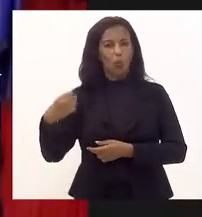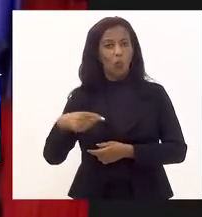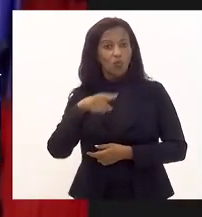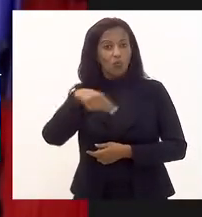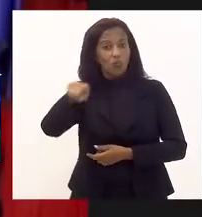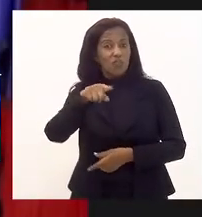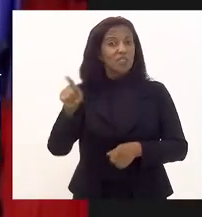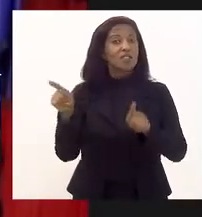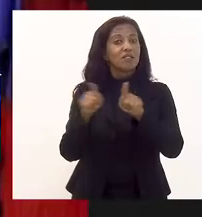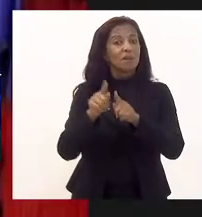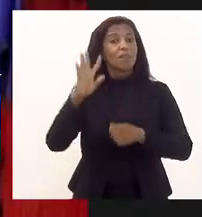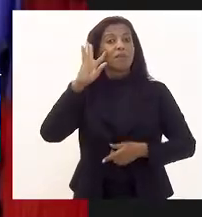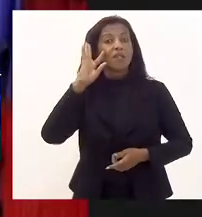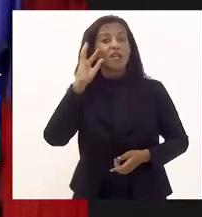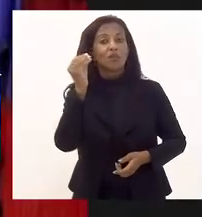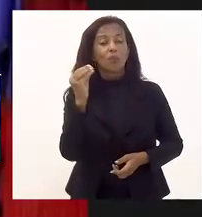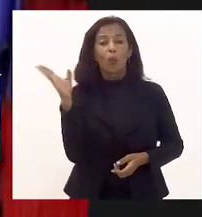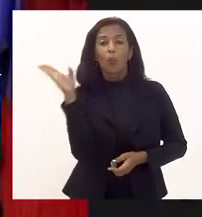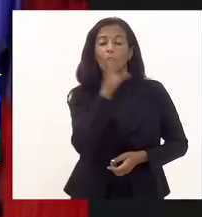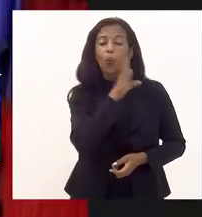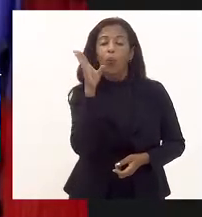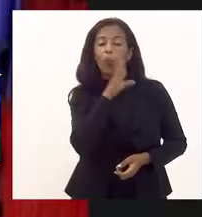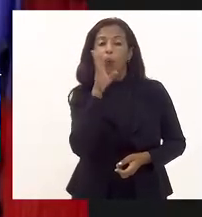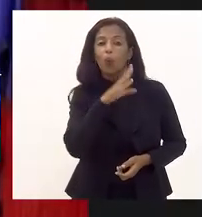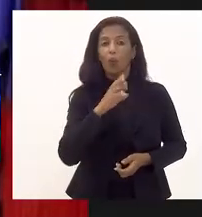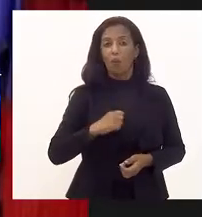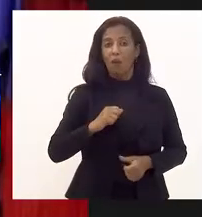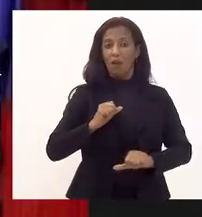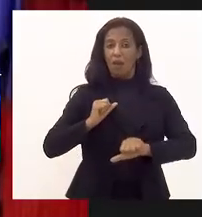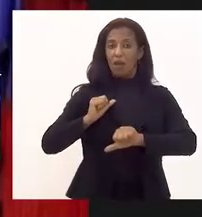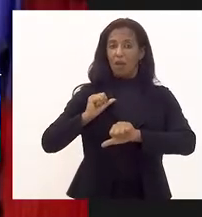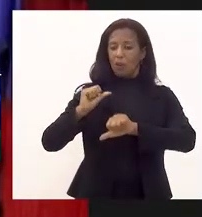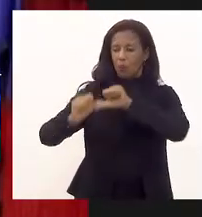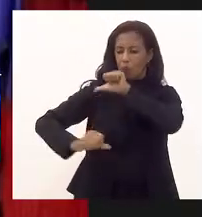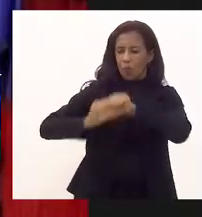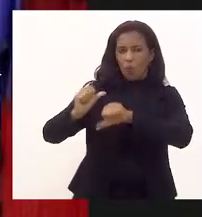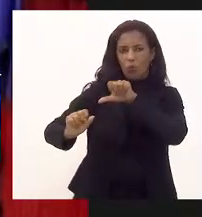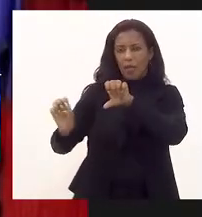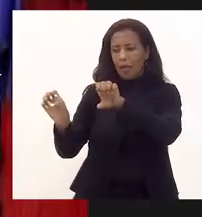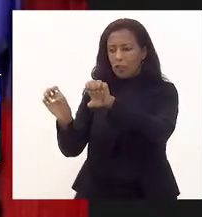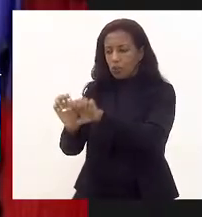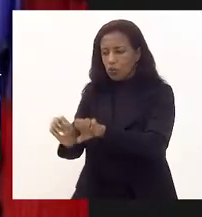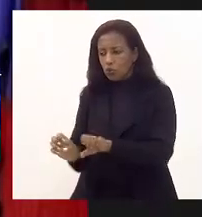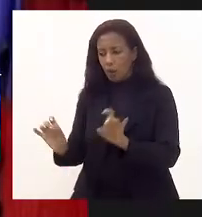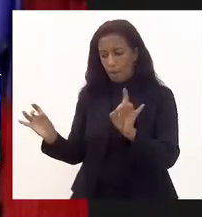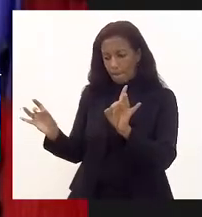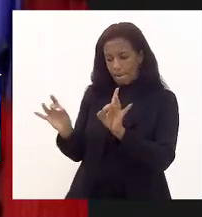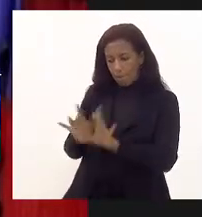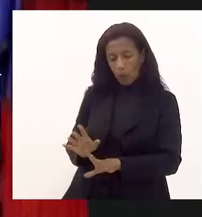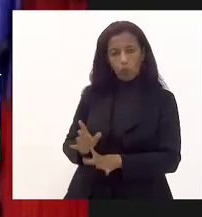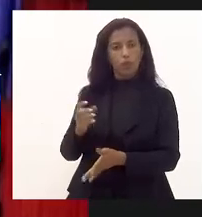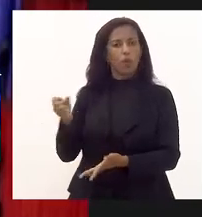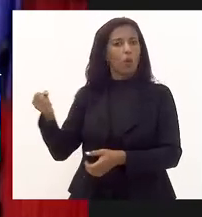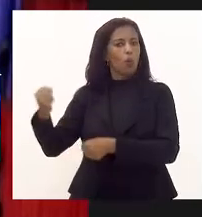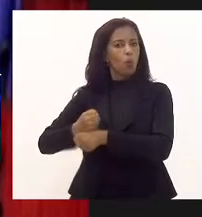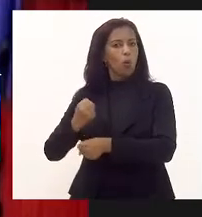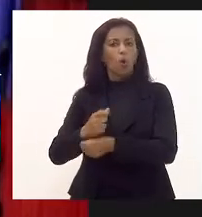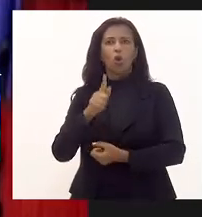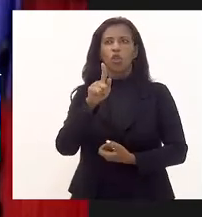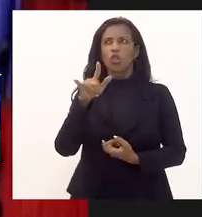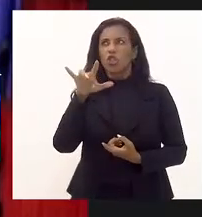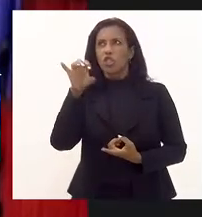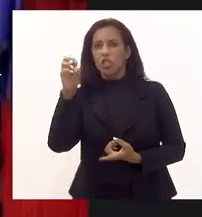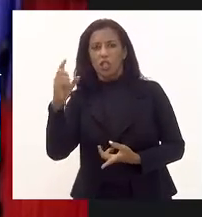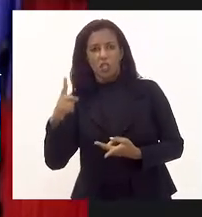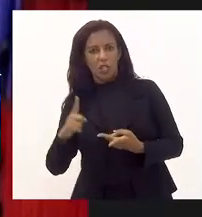vocês também resolveram em caráter emergencial reformar a estrutura já existente com a instalação de gesso,